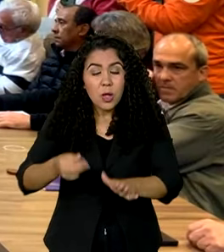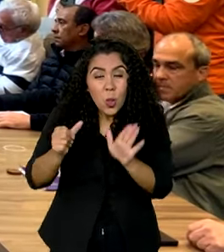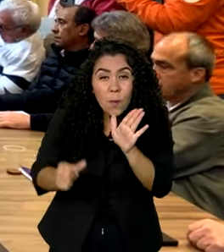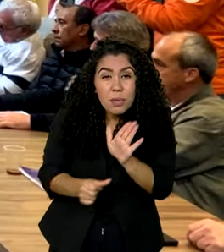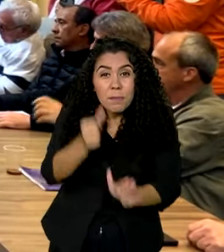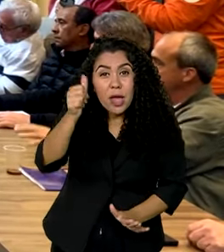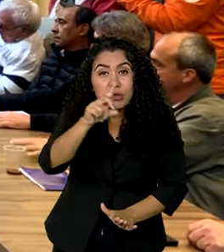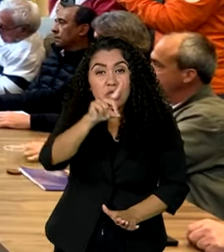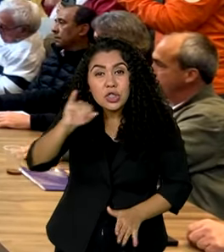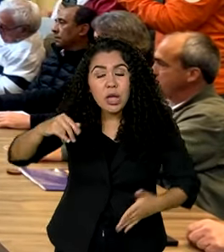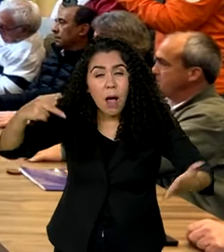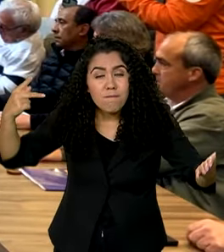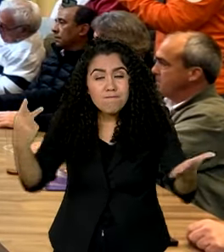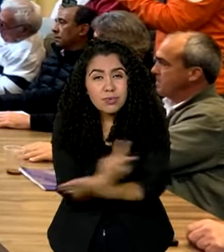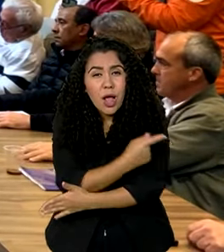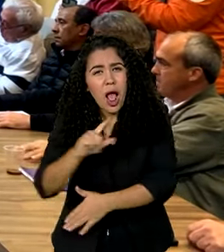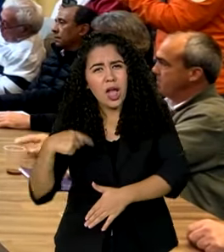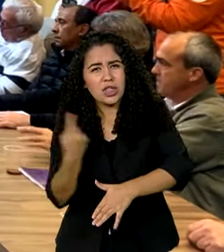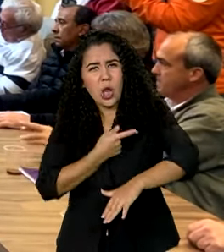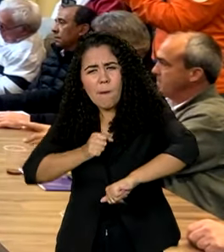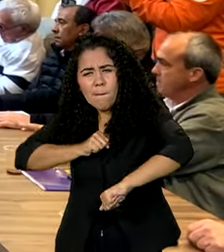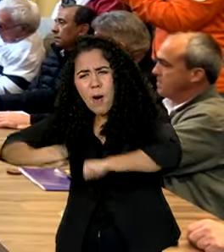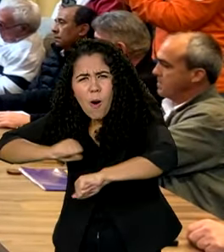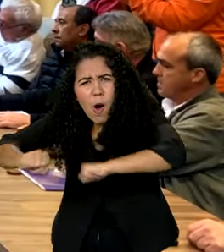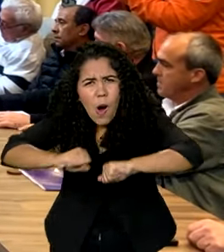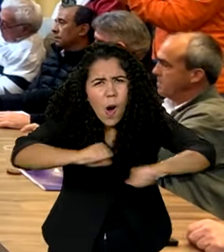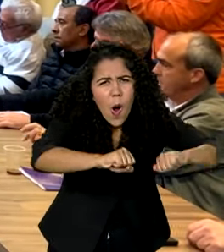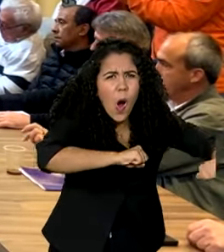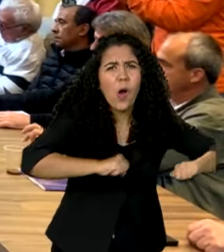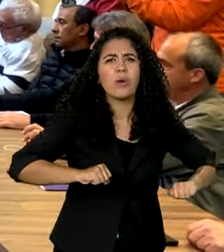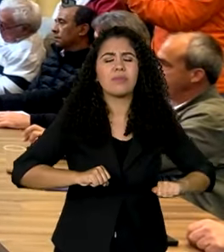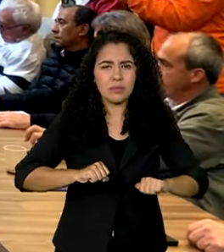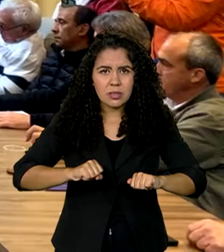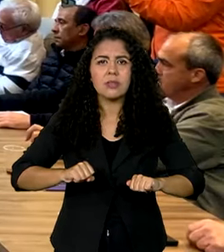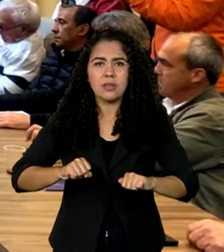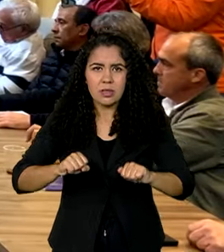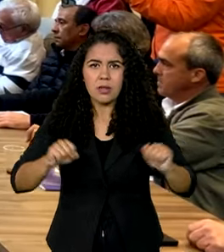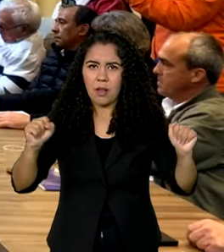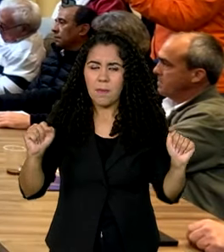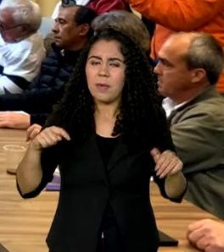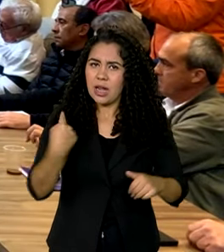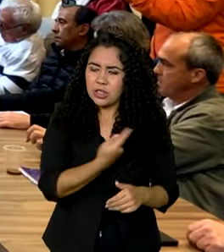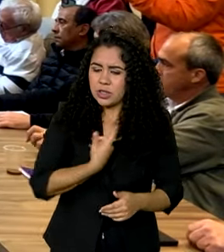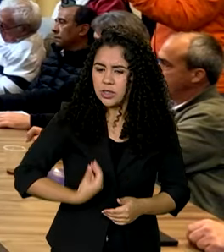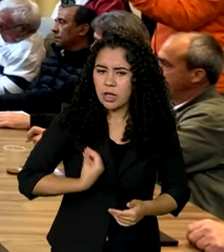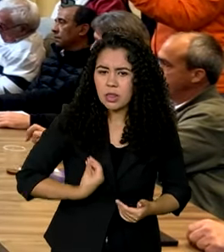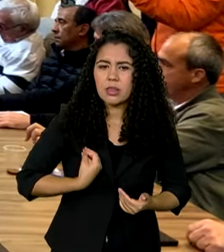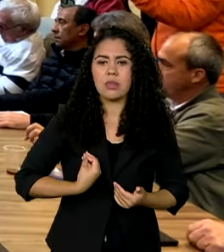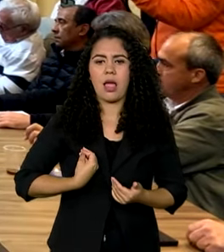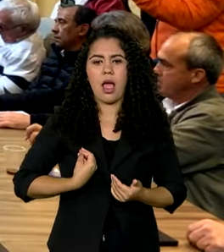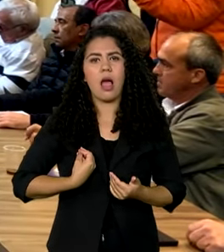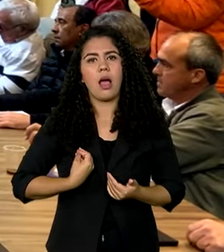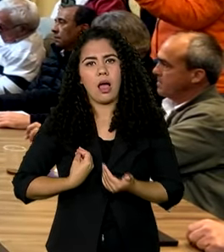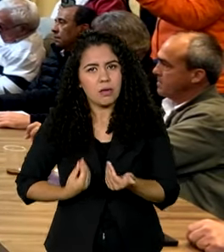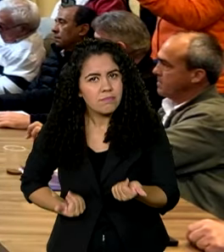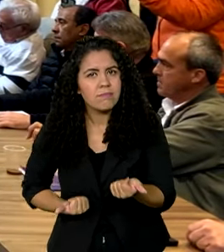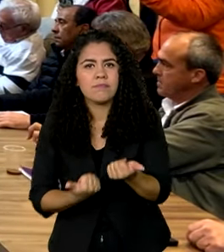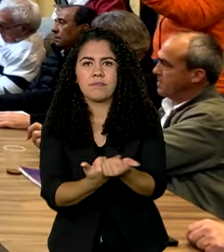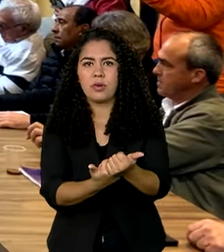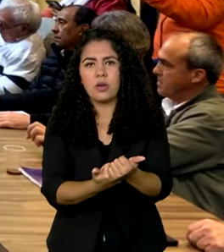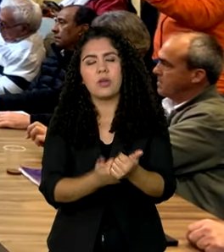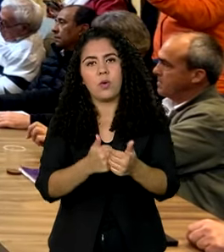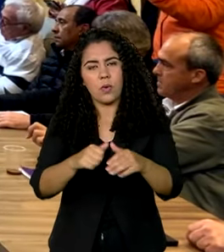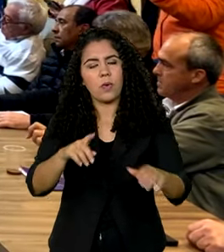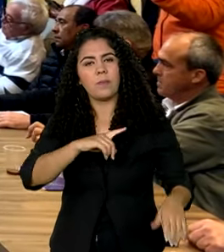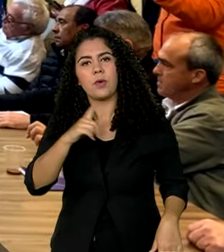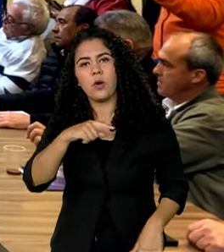mobilizou todo o nosso governo para estar à disposição do governador Eduardo Leite, da sua